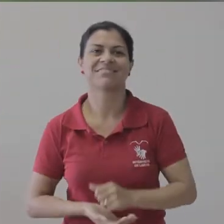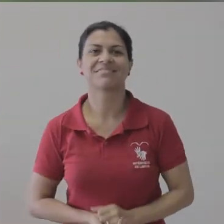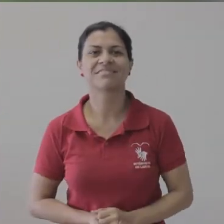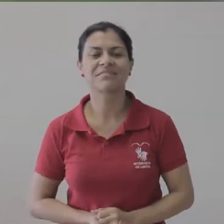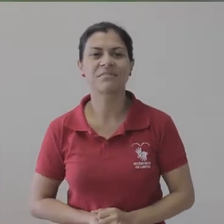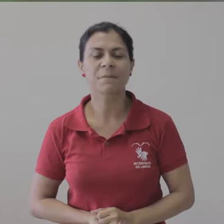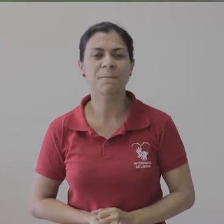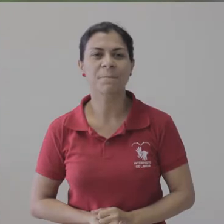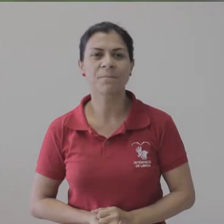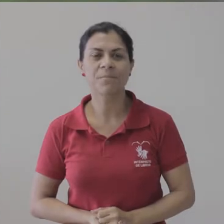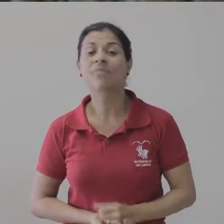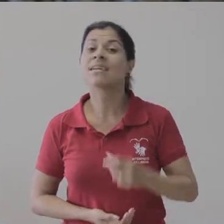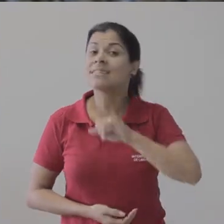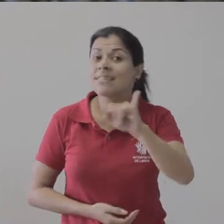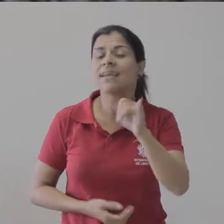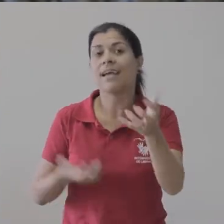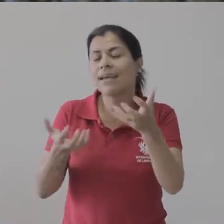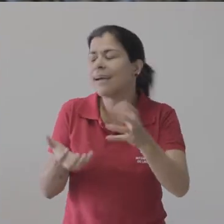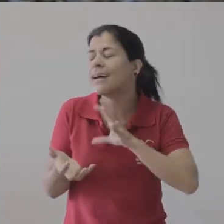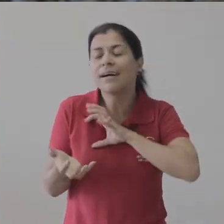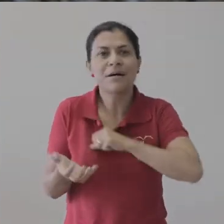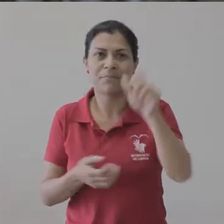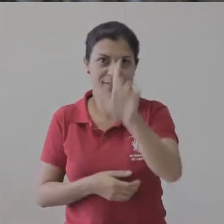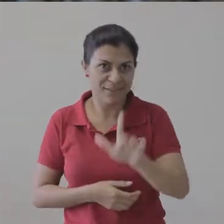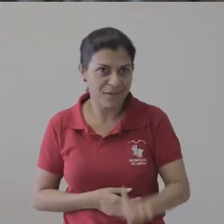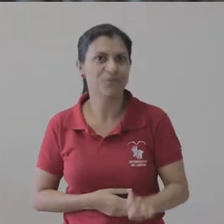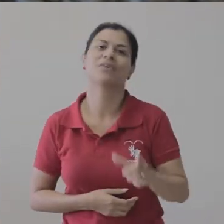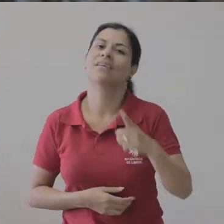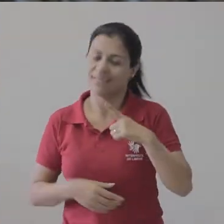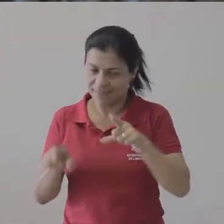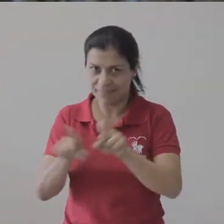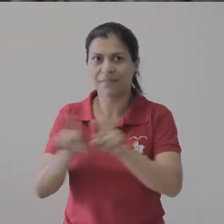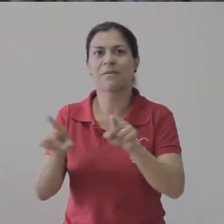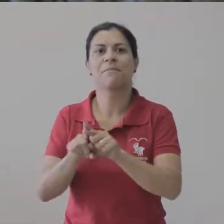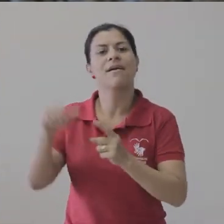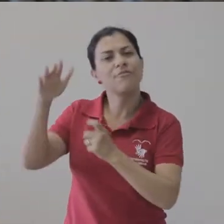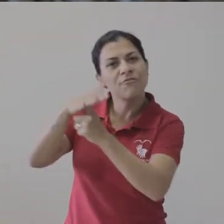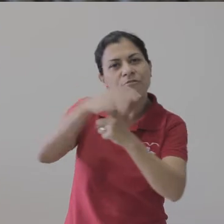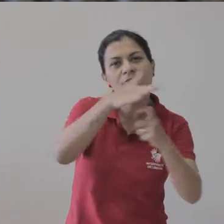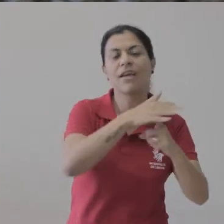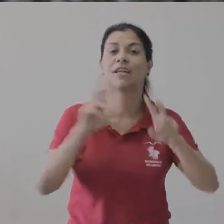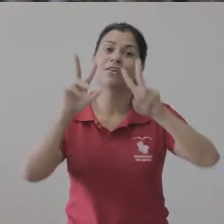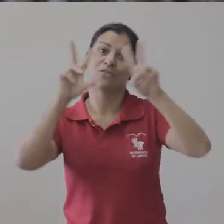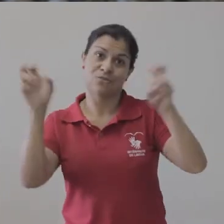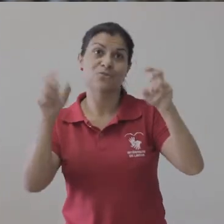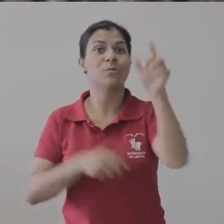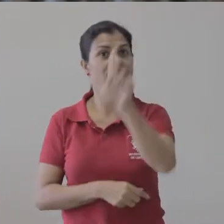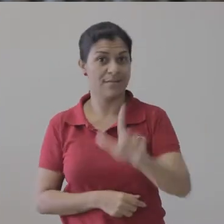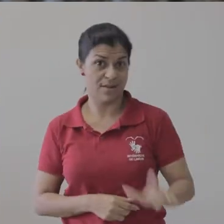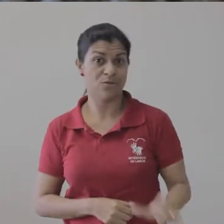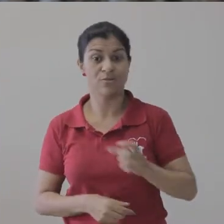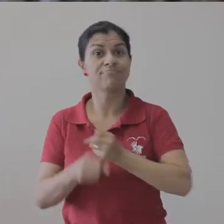1968. E para os amantes da literatura está chegando mais uma feira literária capixaba, a FLIC.